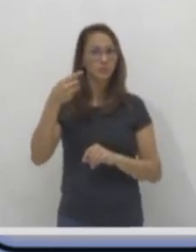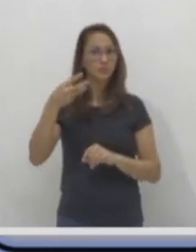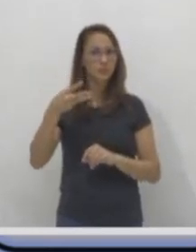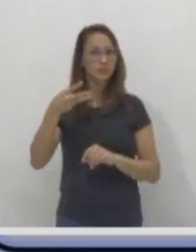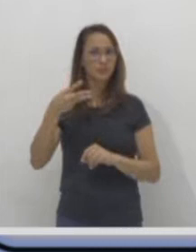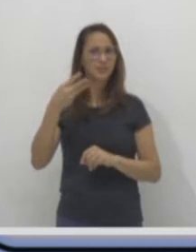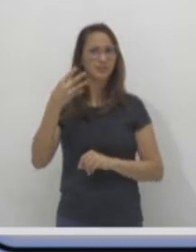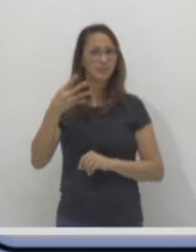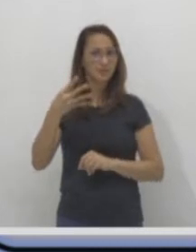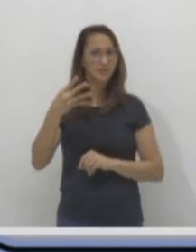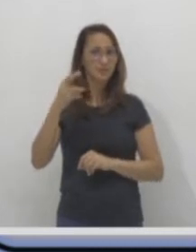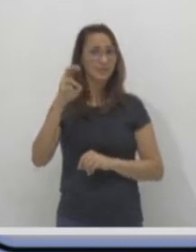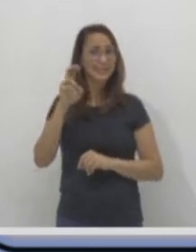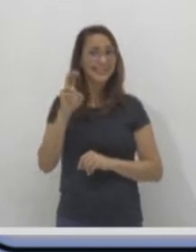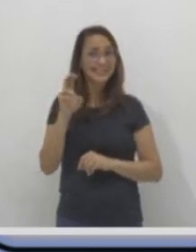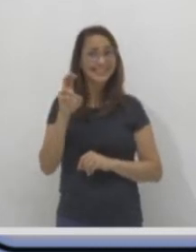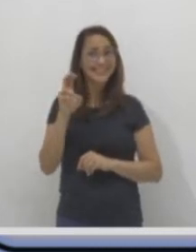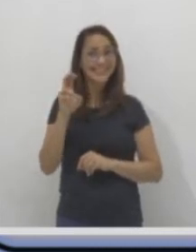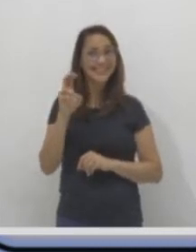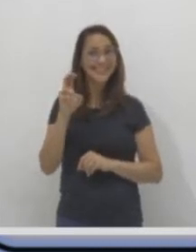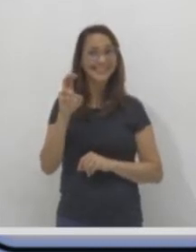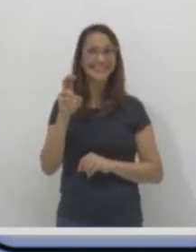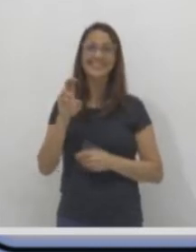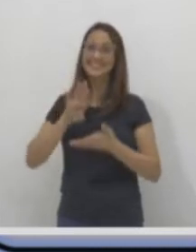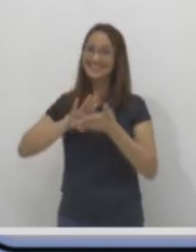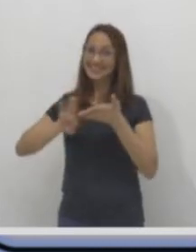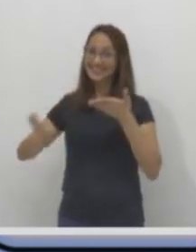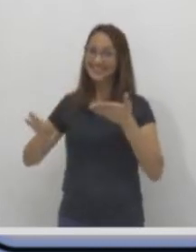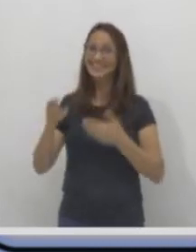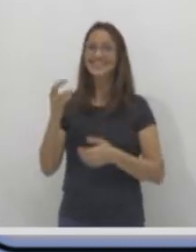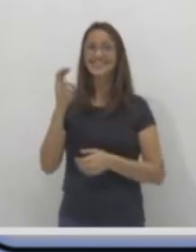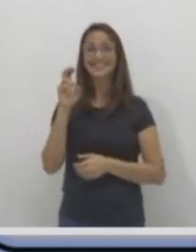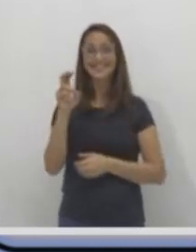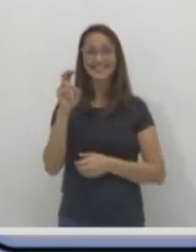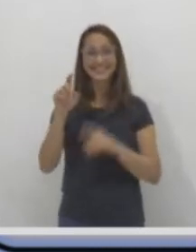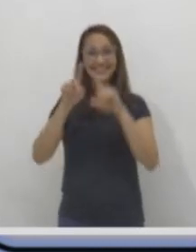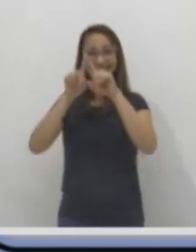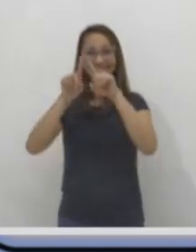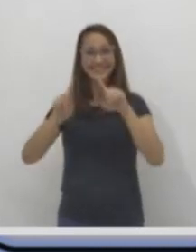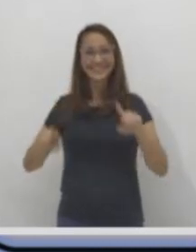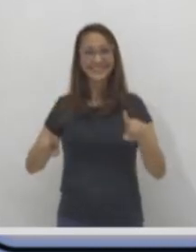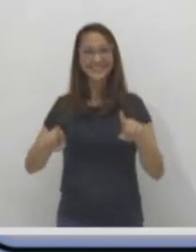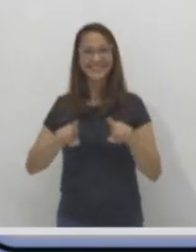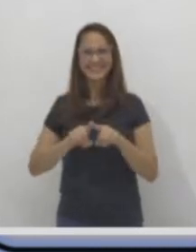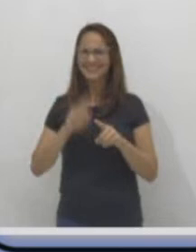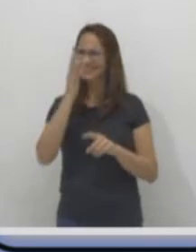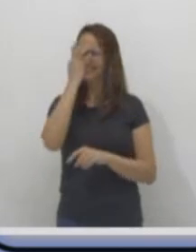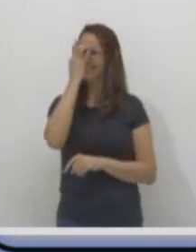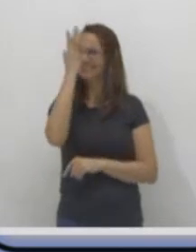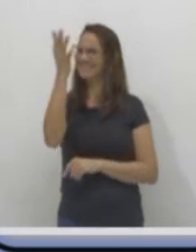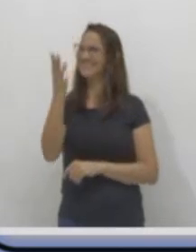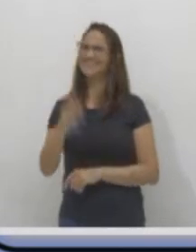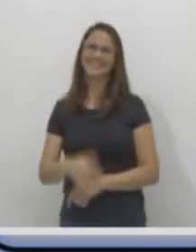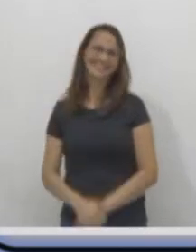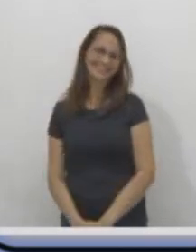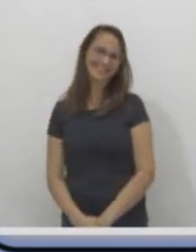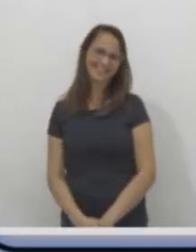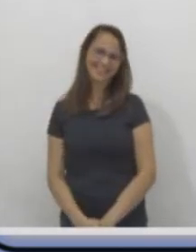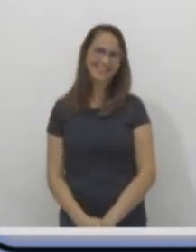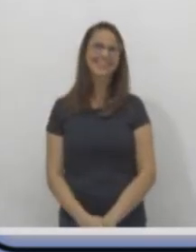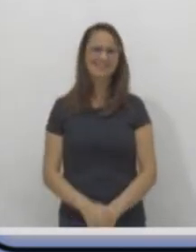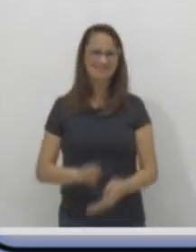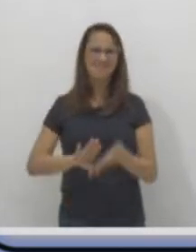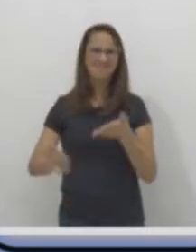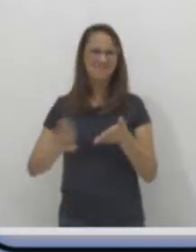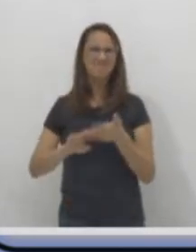três, quatro, cinco. Sobraram cinco triângulos. Viu só como foi fácil? Super divertido o jogo da sobra,